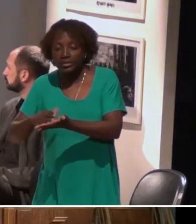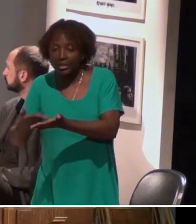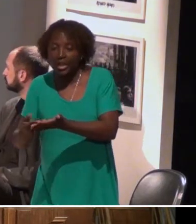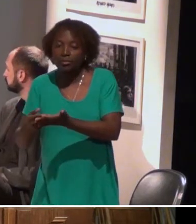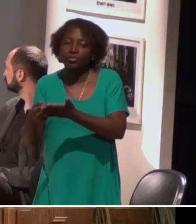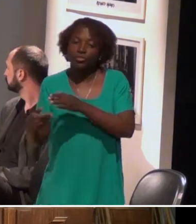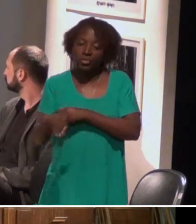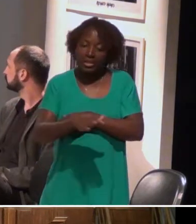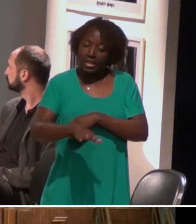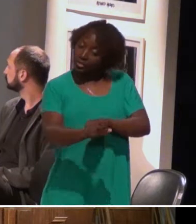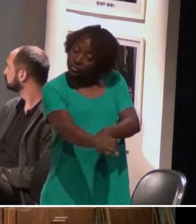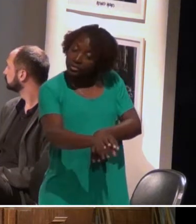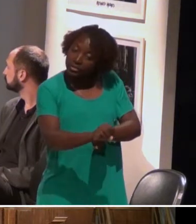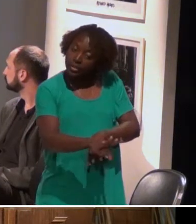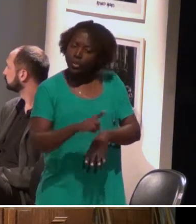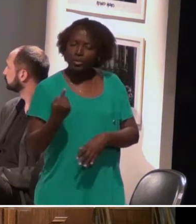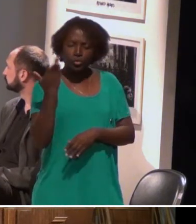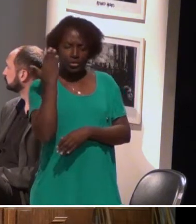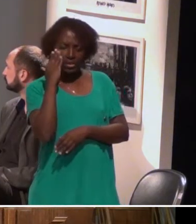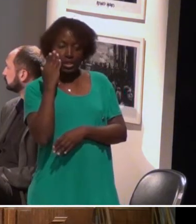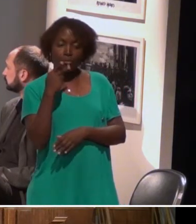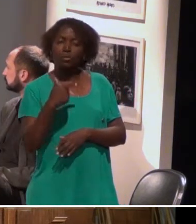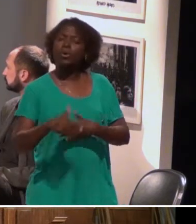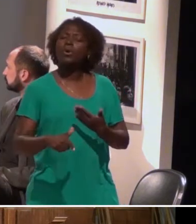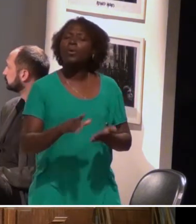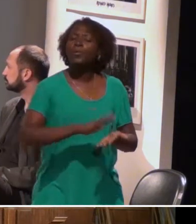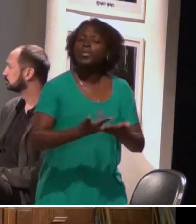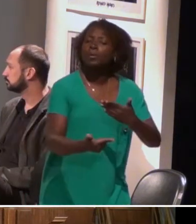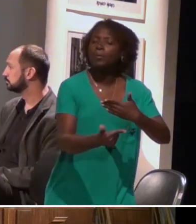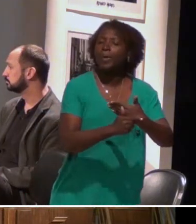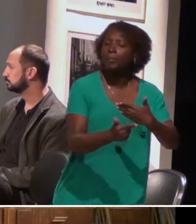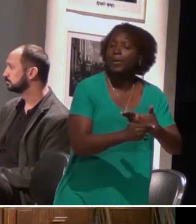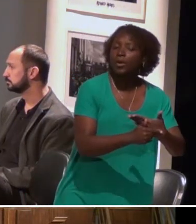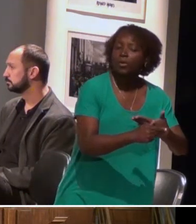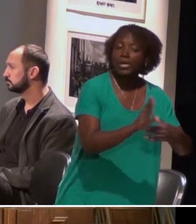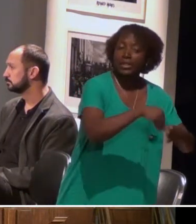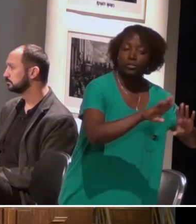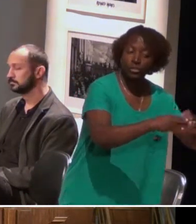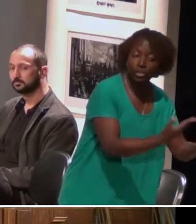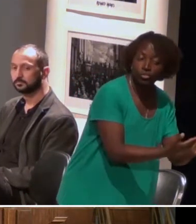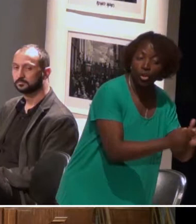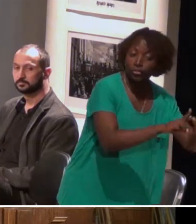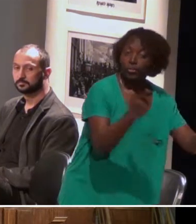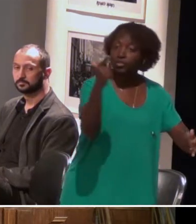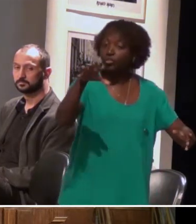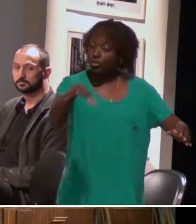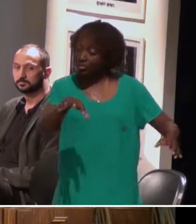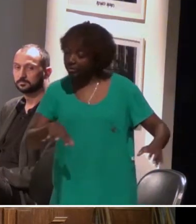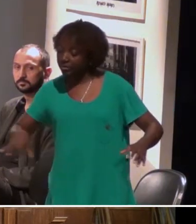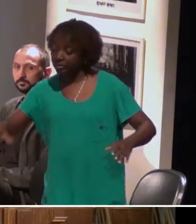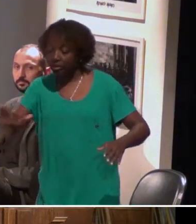educacional porque a gente entende que o papel do intérprete na escola é diferente do papel de intérprete em outros setores da sociedade,